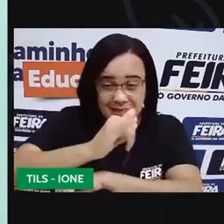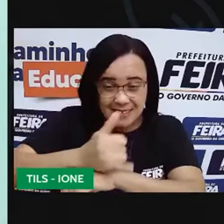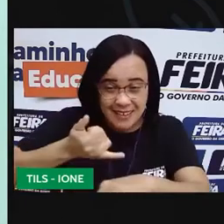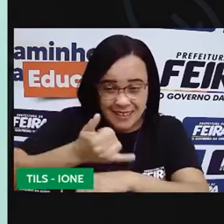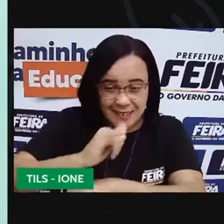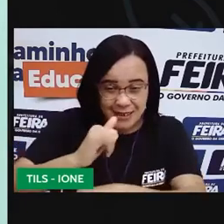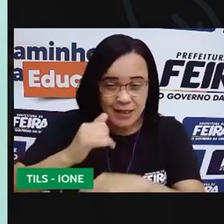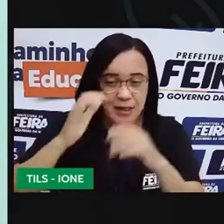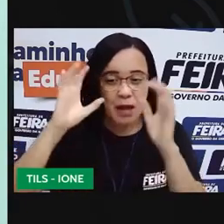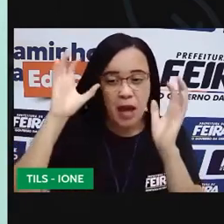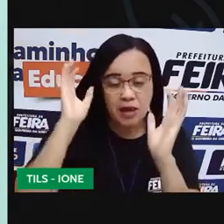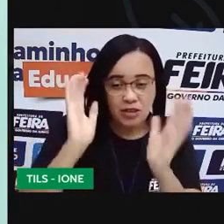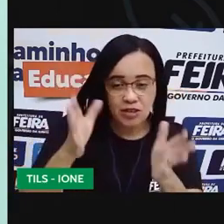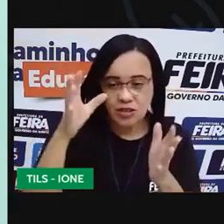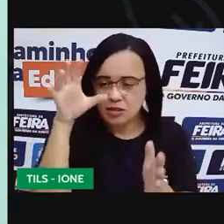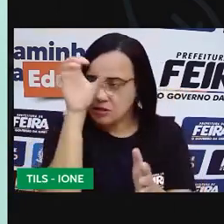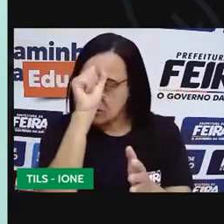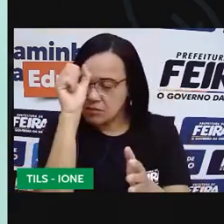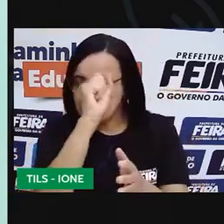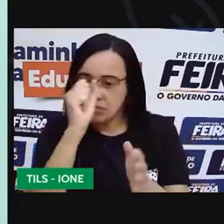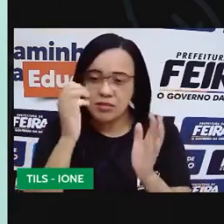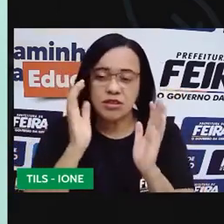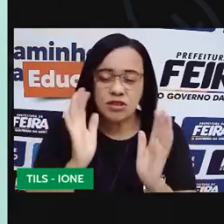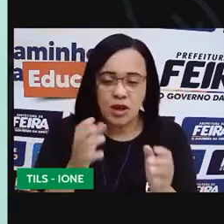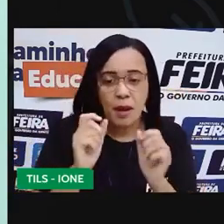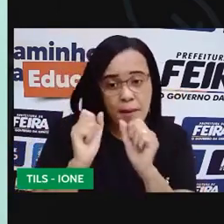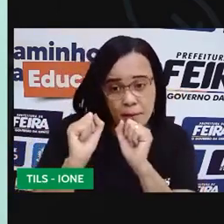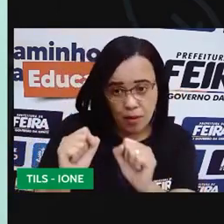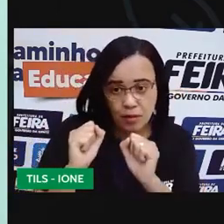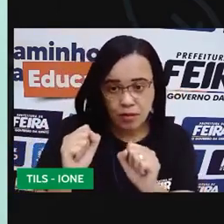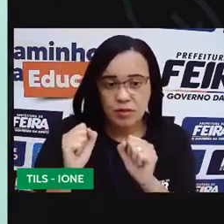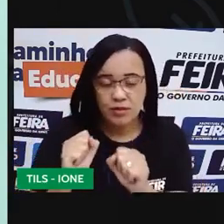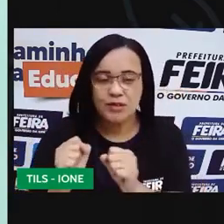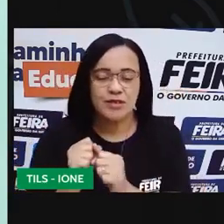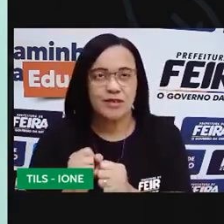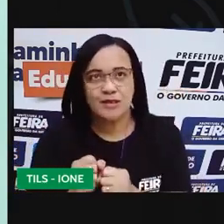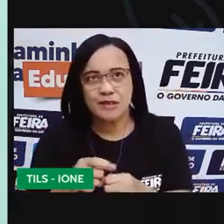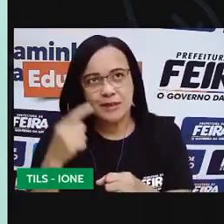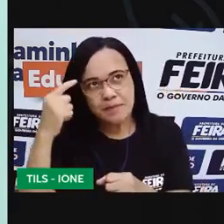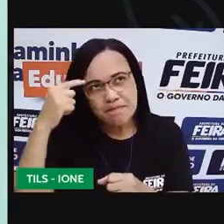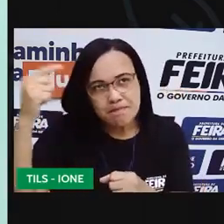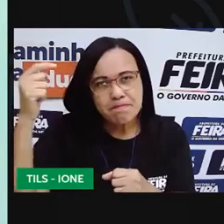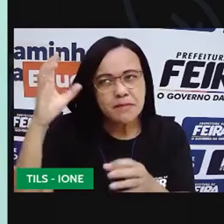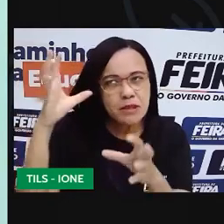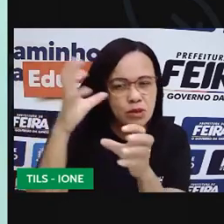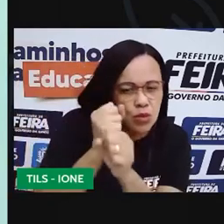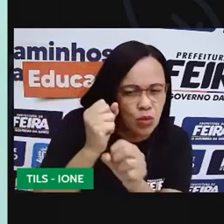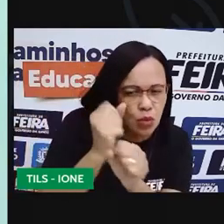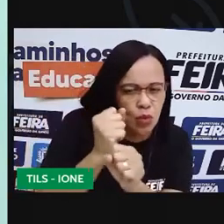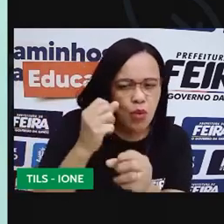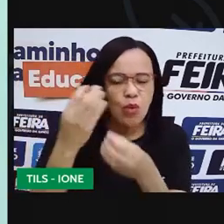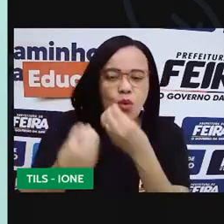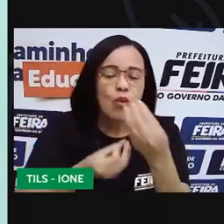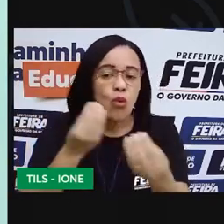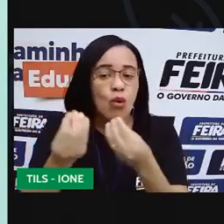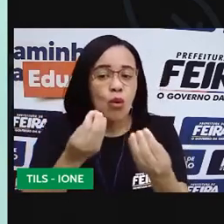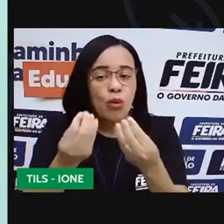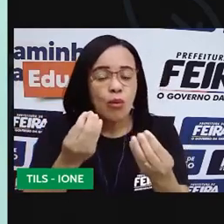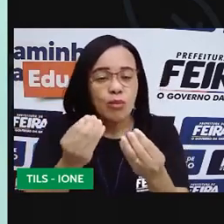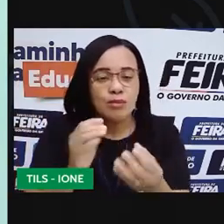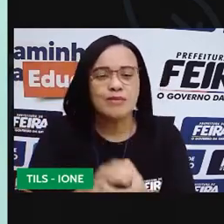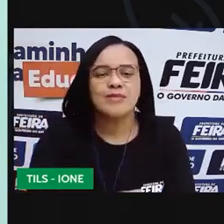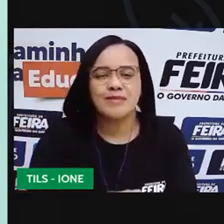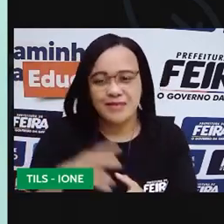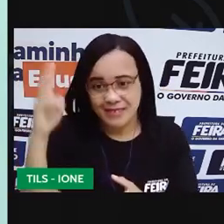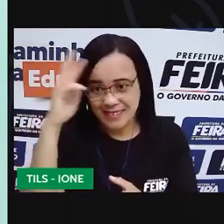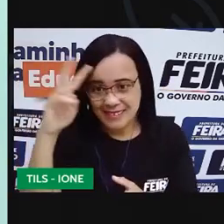aprendeu que a gente pode fazer para resolver uma soma 9 com 3 vai dar o